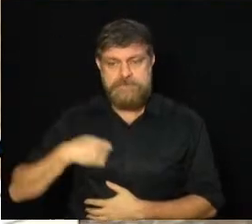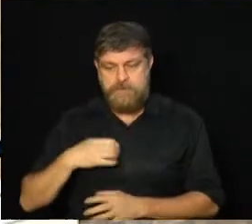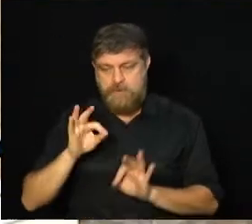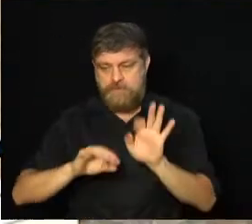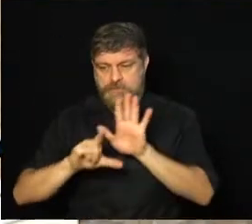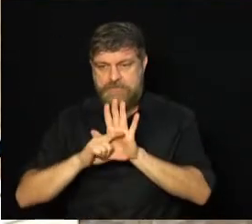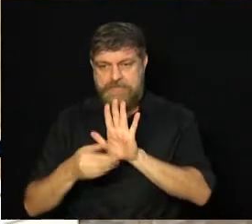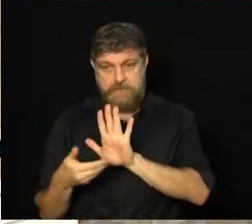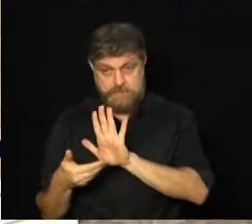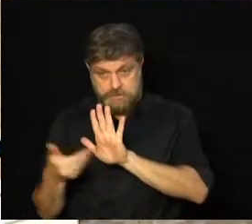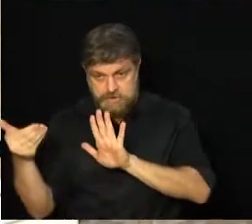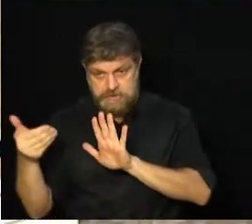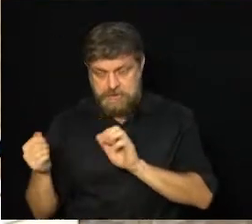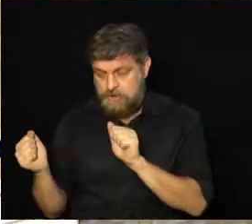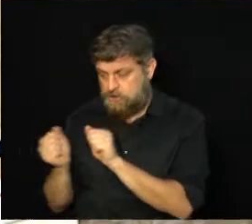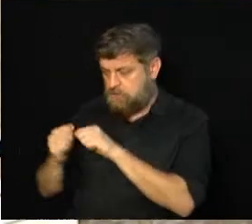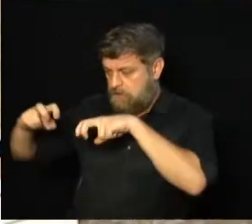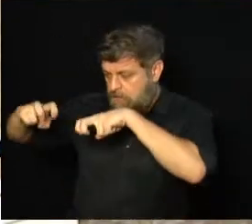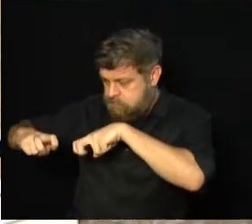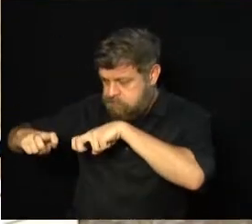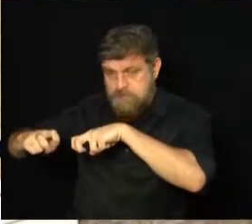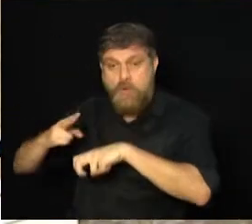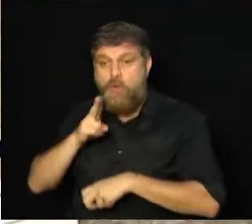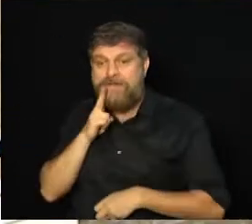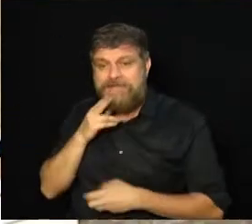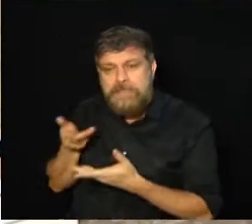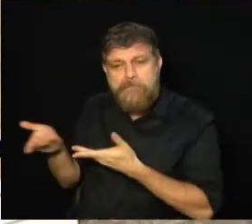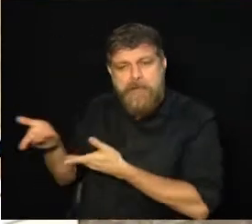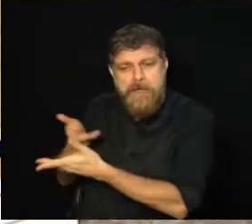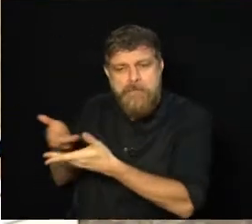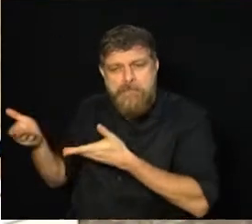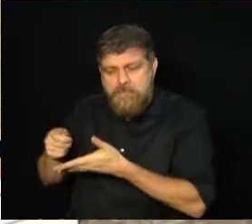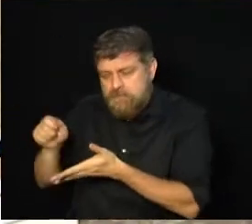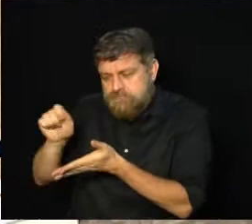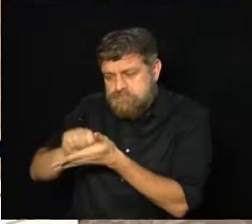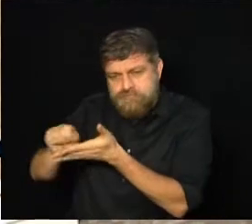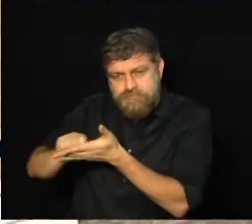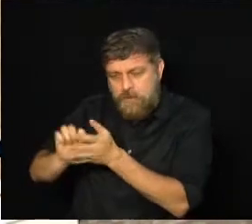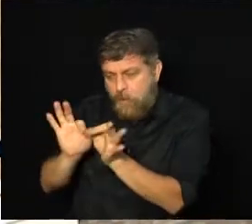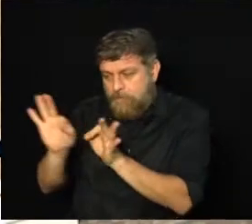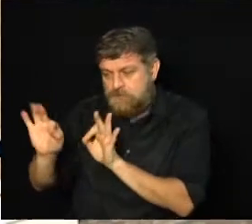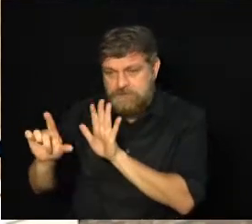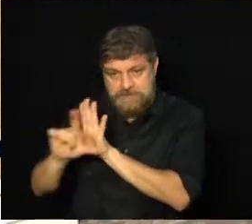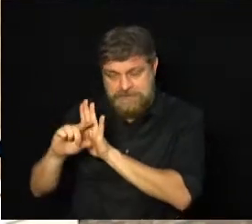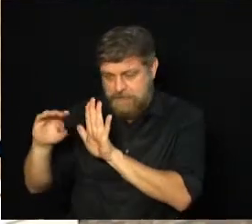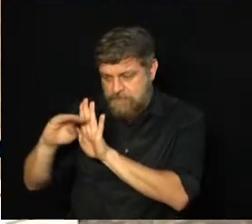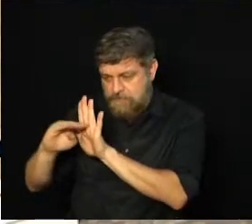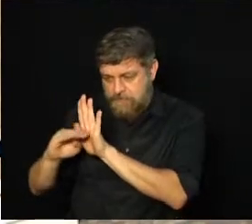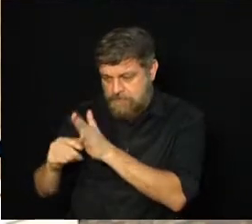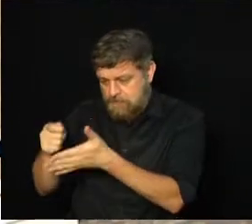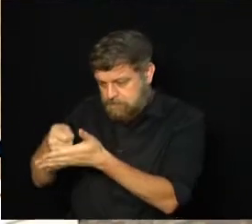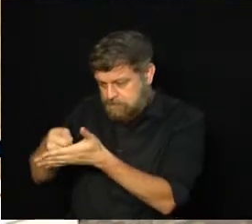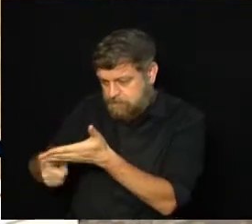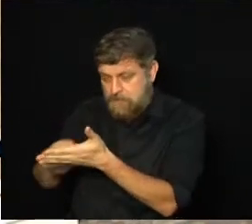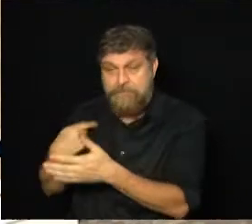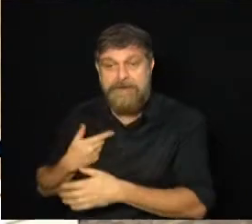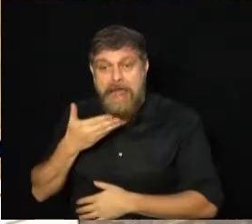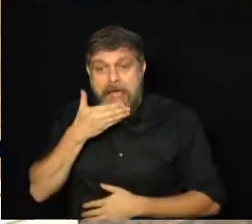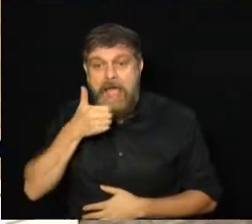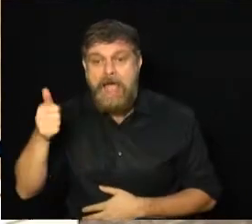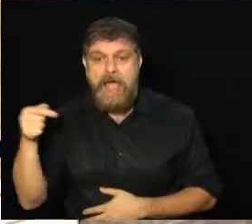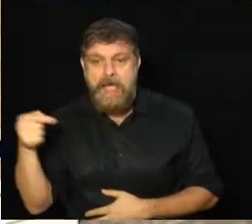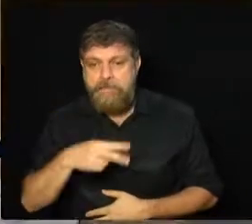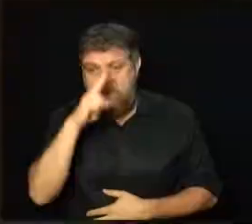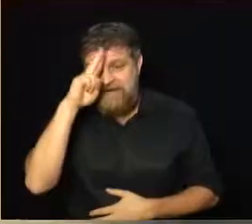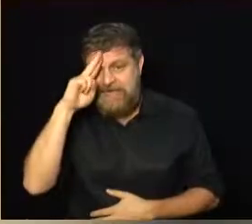projeto e juntamente com ele nós assinamos juntos para poder melhorar a situação do transporte por